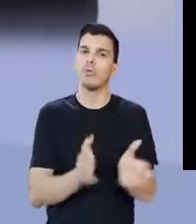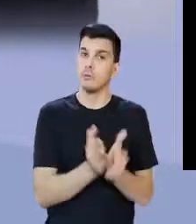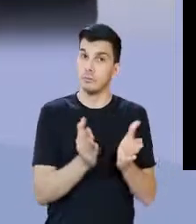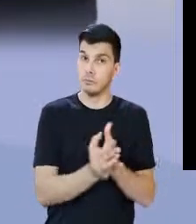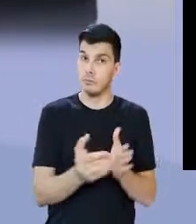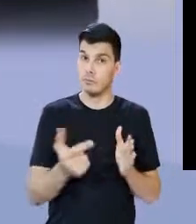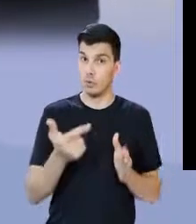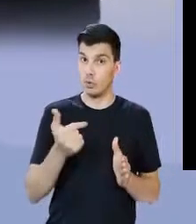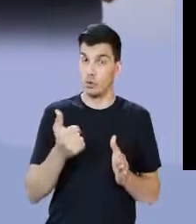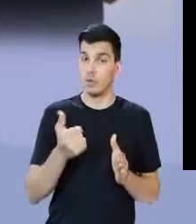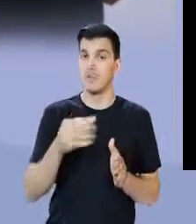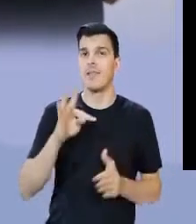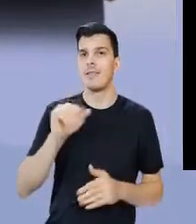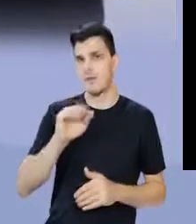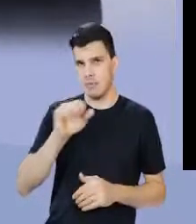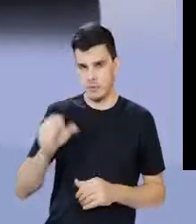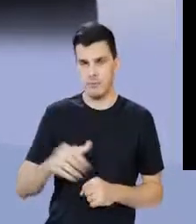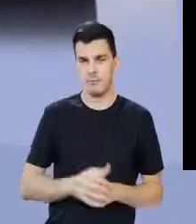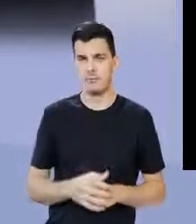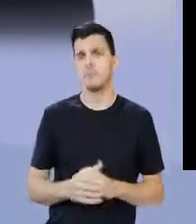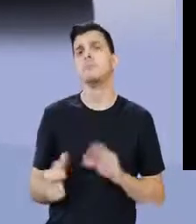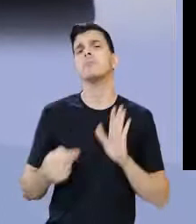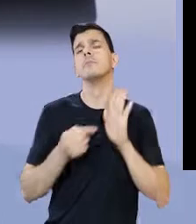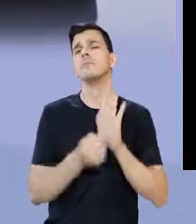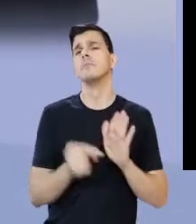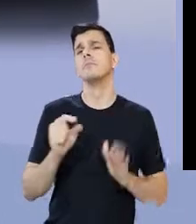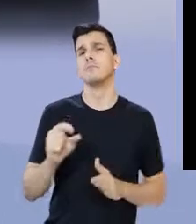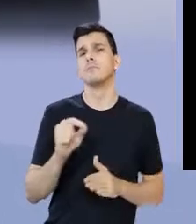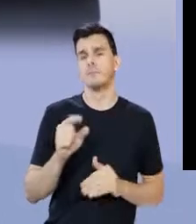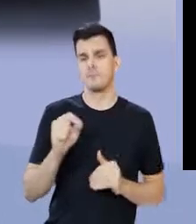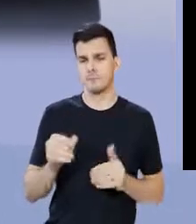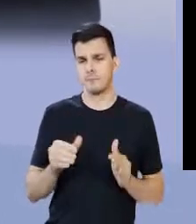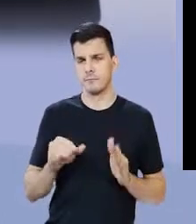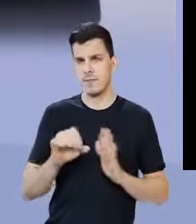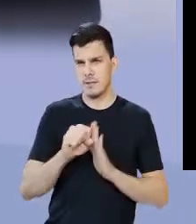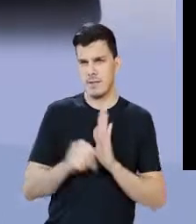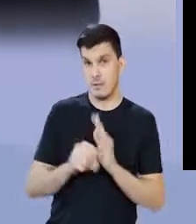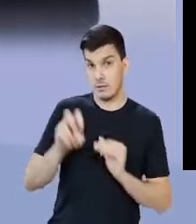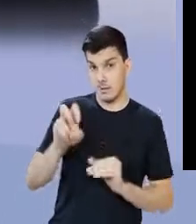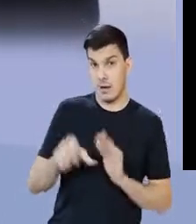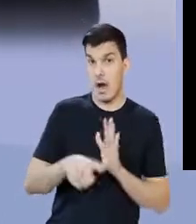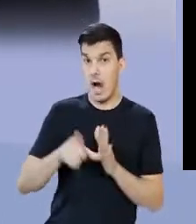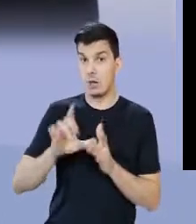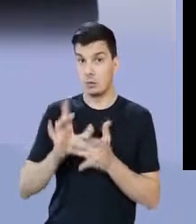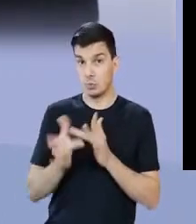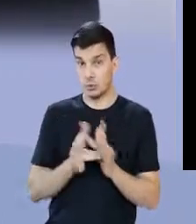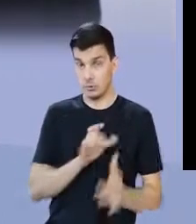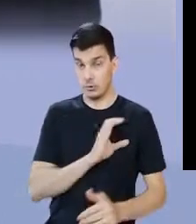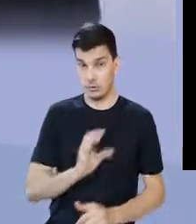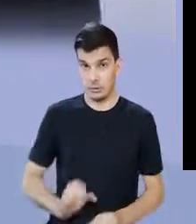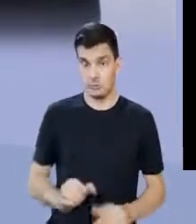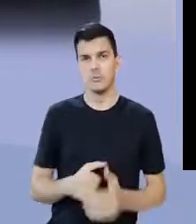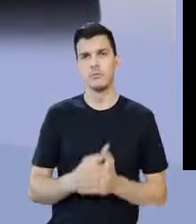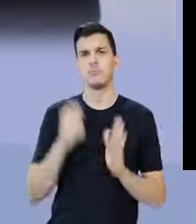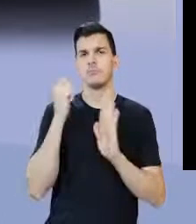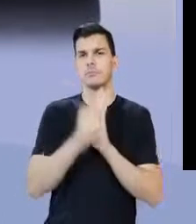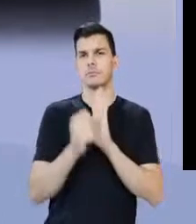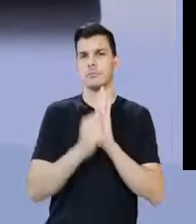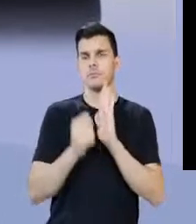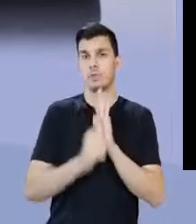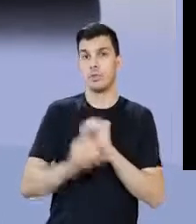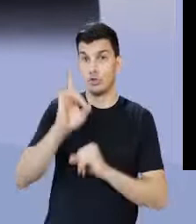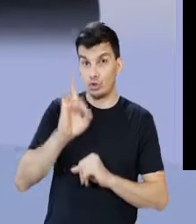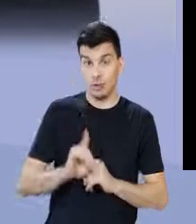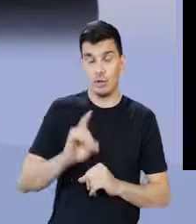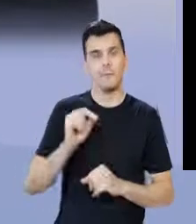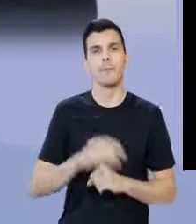plebeus, eram doze etapas de agil, vamos lá, além das doze etapas, de meados do século V, antes de Cristo, fixou para o escrito